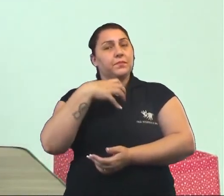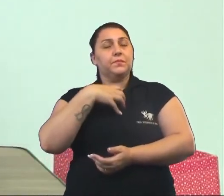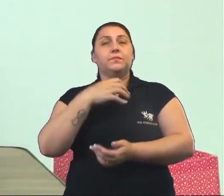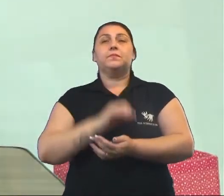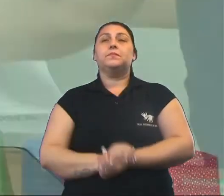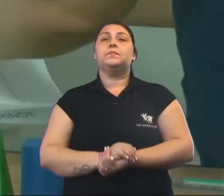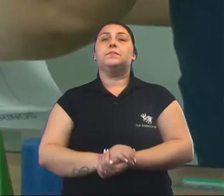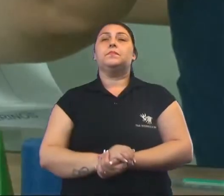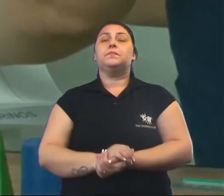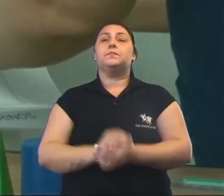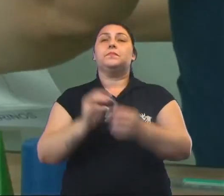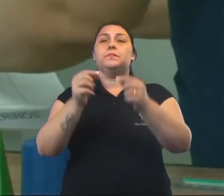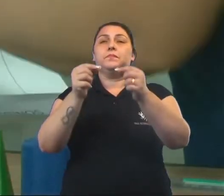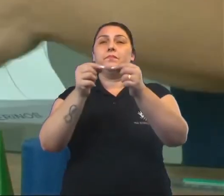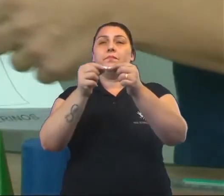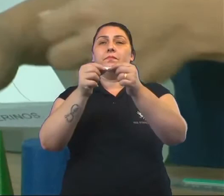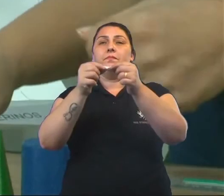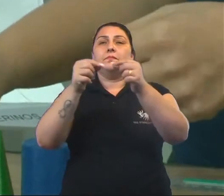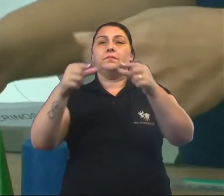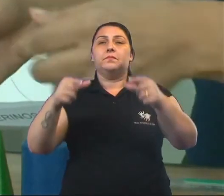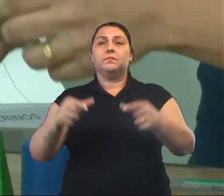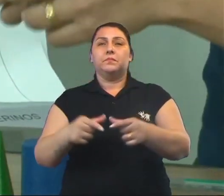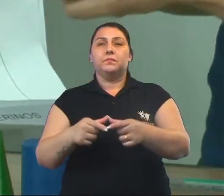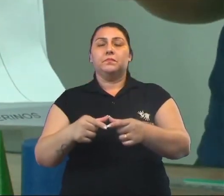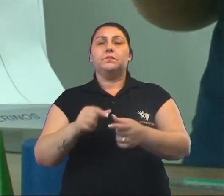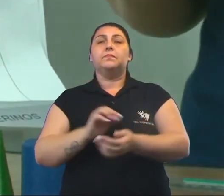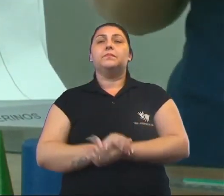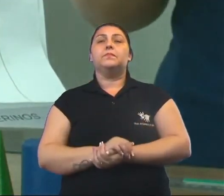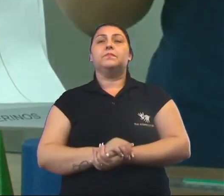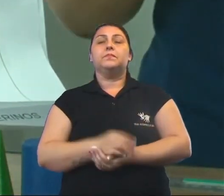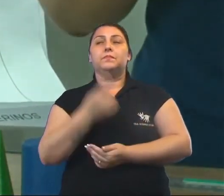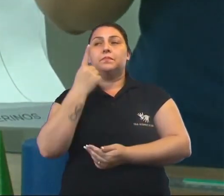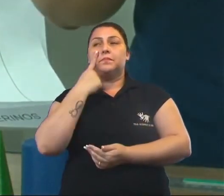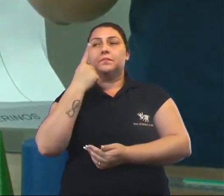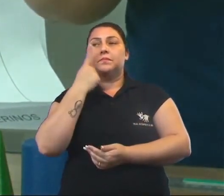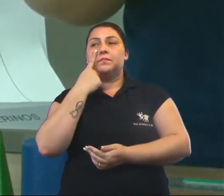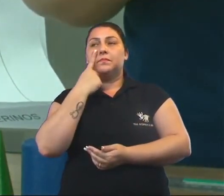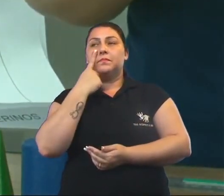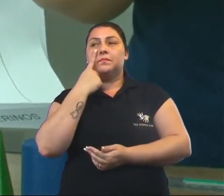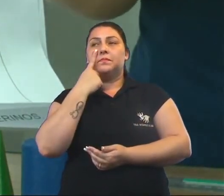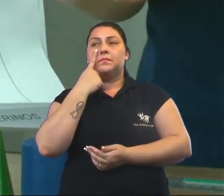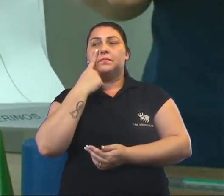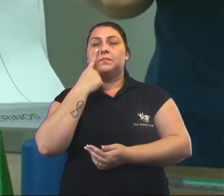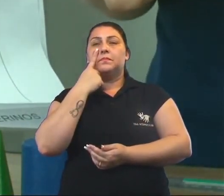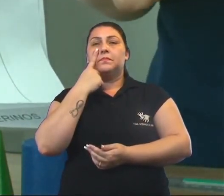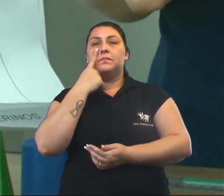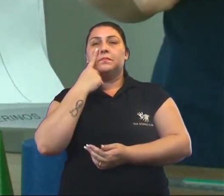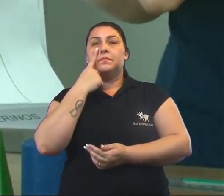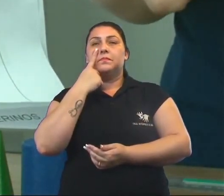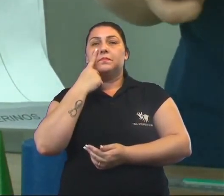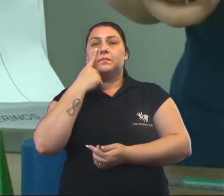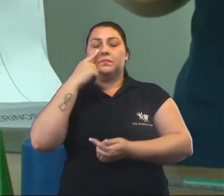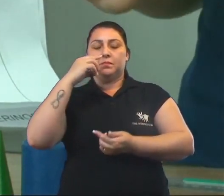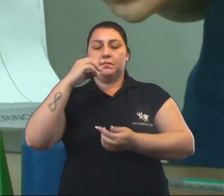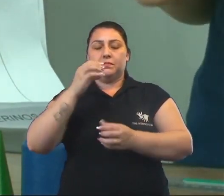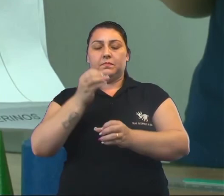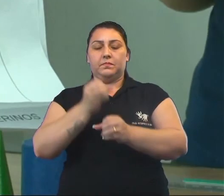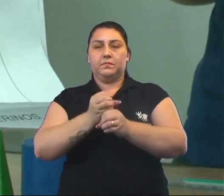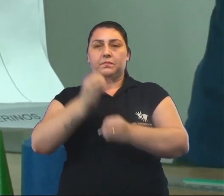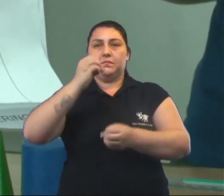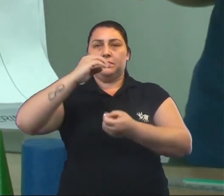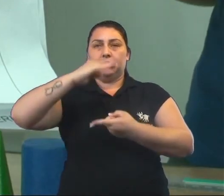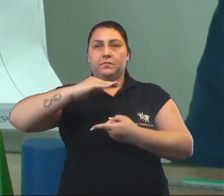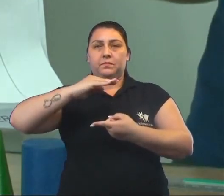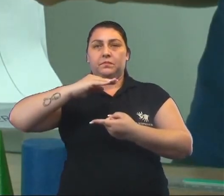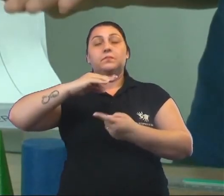do cone. Vamos ver o próximo. Olha só, tem uma latinha aqui de refrigerante. Na nossa